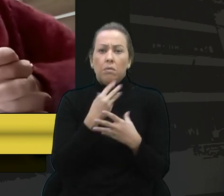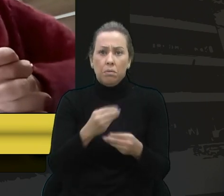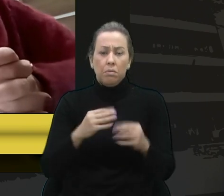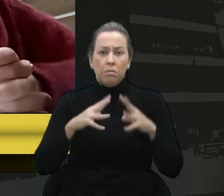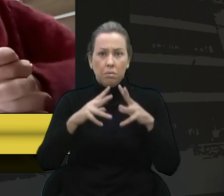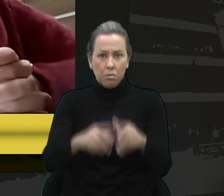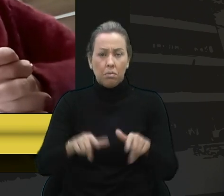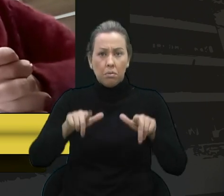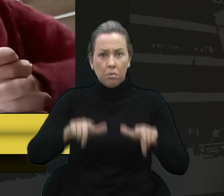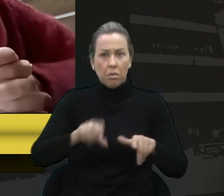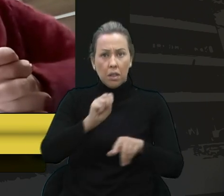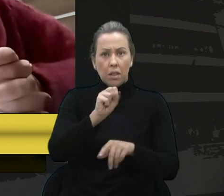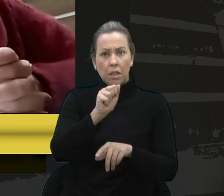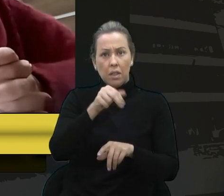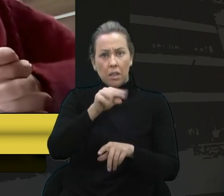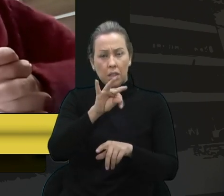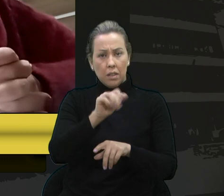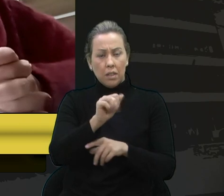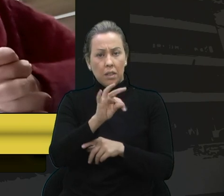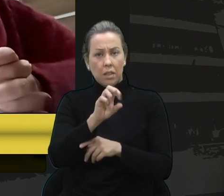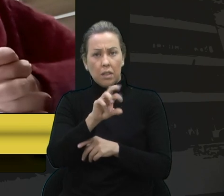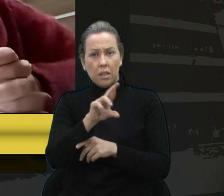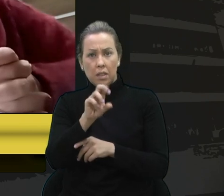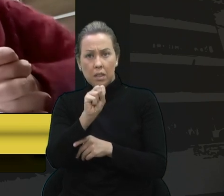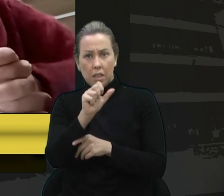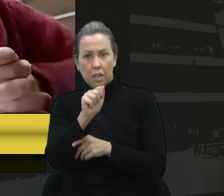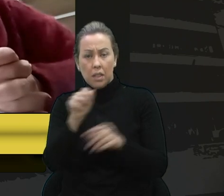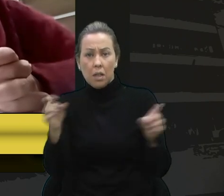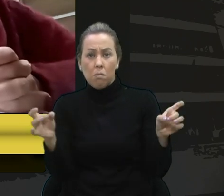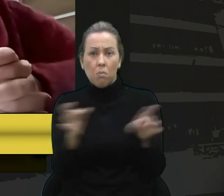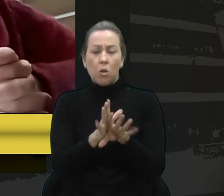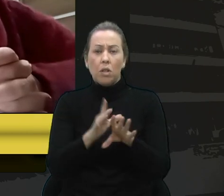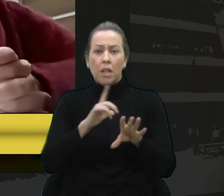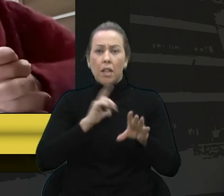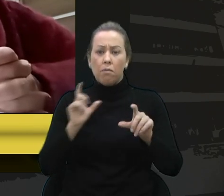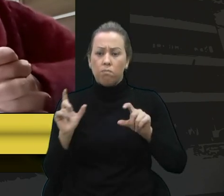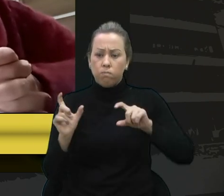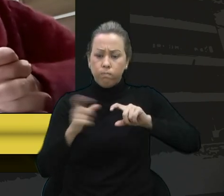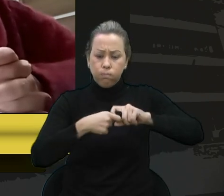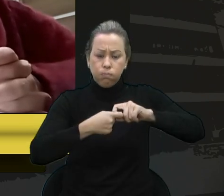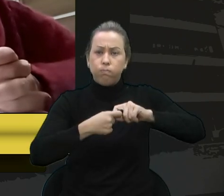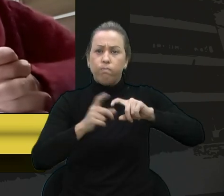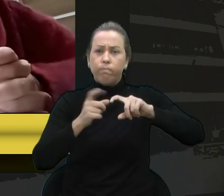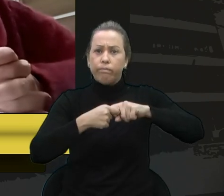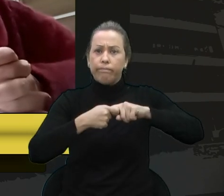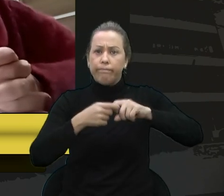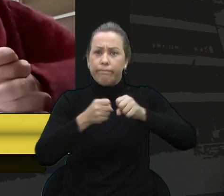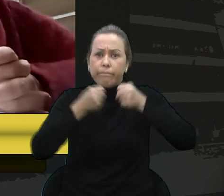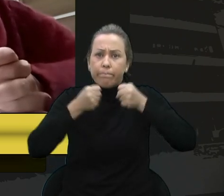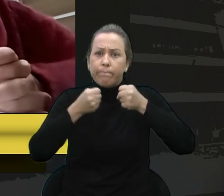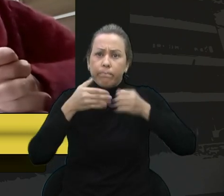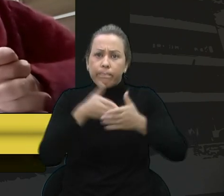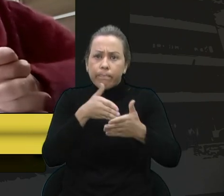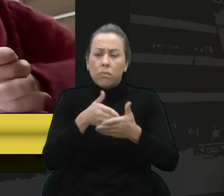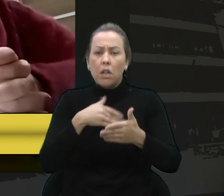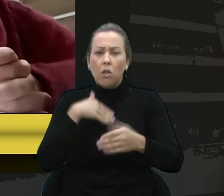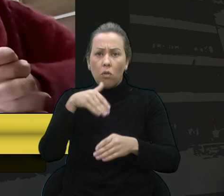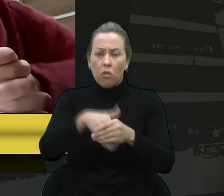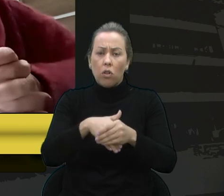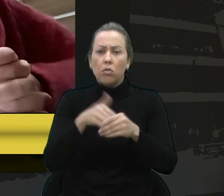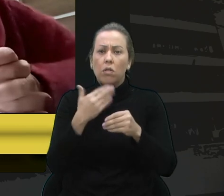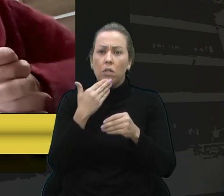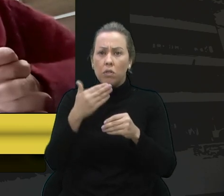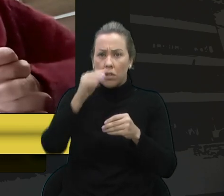loteamento Santa Tereza uma escola pronta com um cadeado no portão. Então, quero dizer que vou votar favorável,